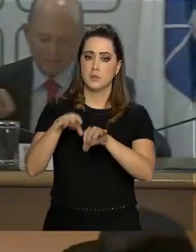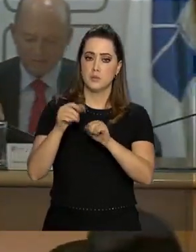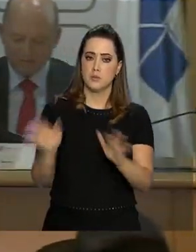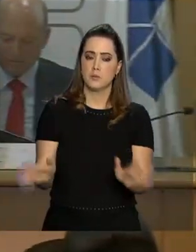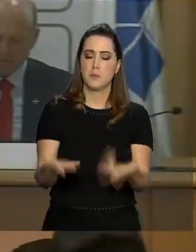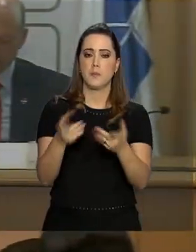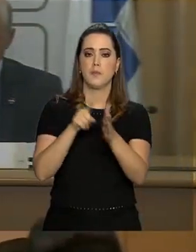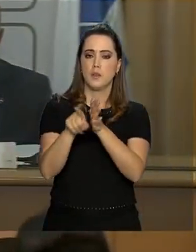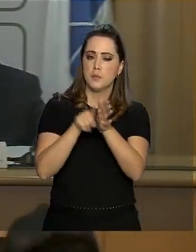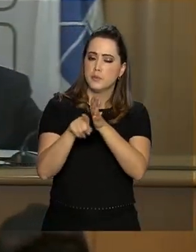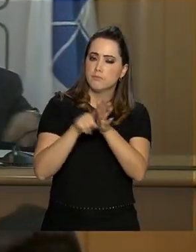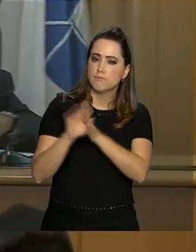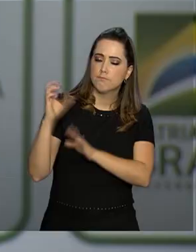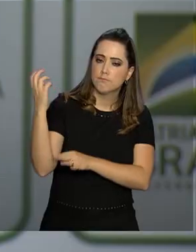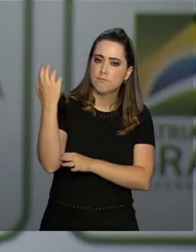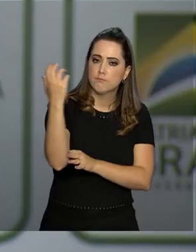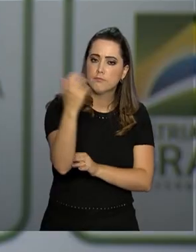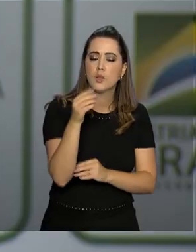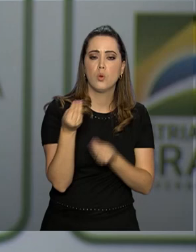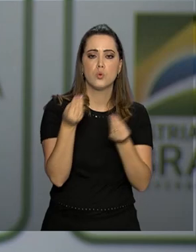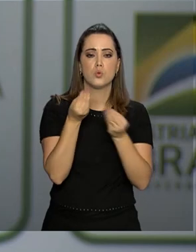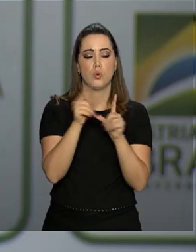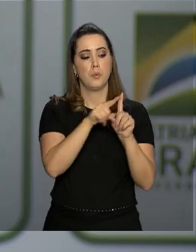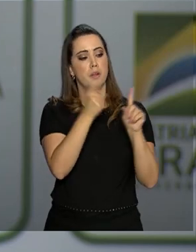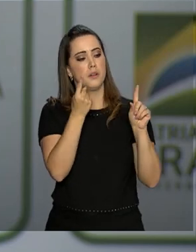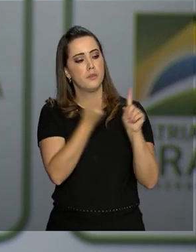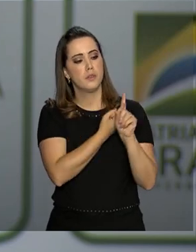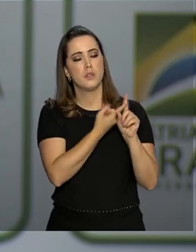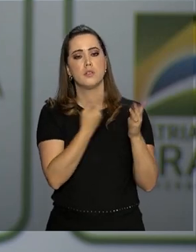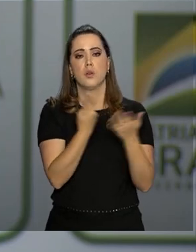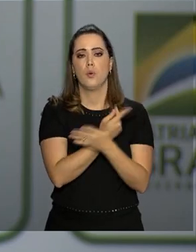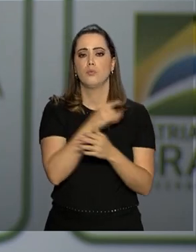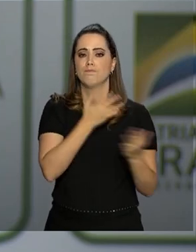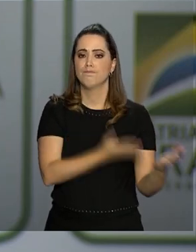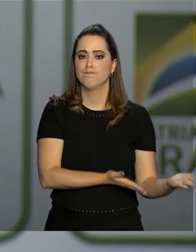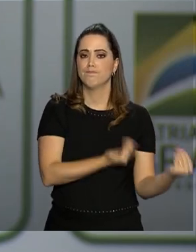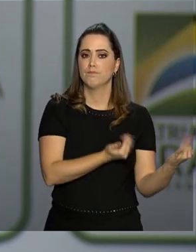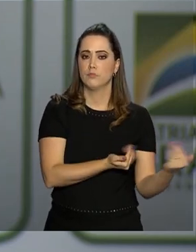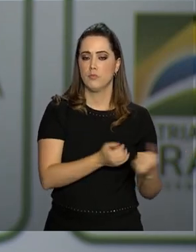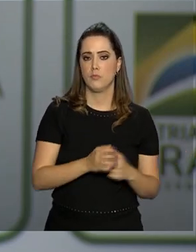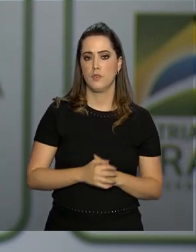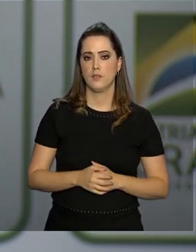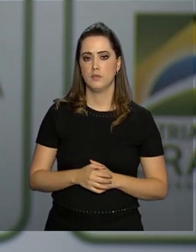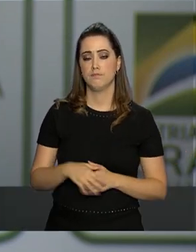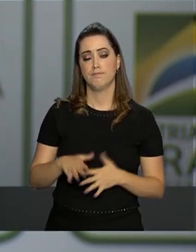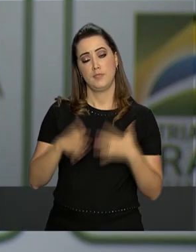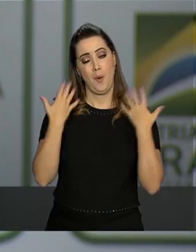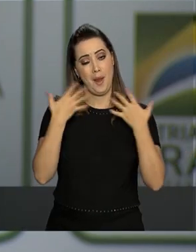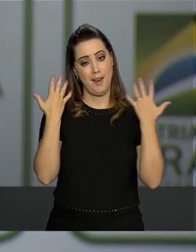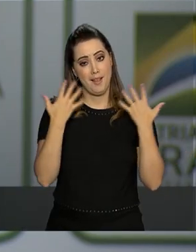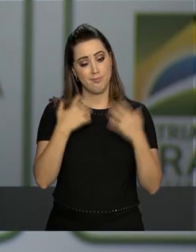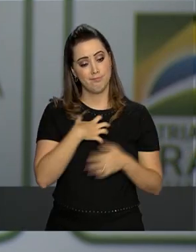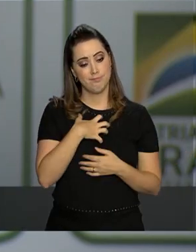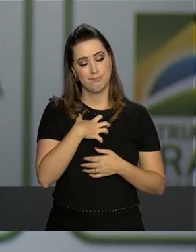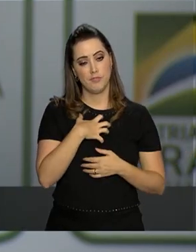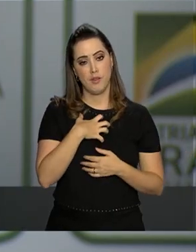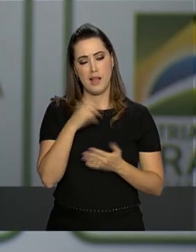incentivo de pesquisas científicas sobre efeitos da gravidez nesta fase. Muito alegre fico de assinar este